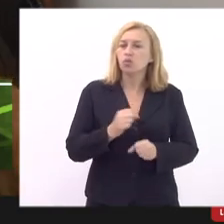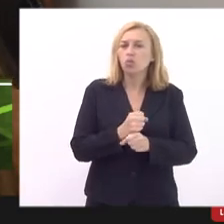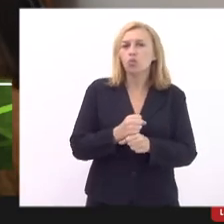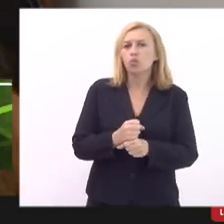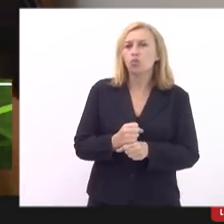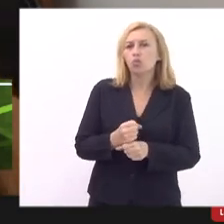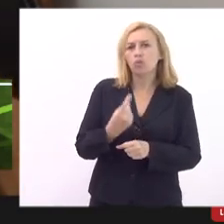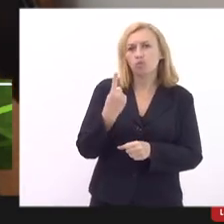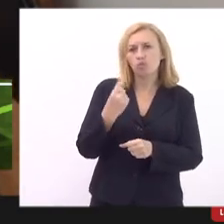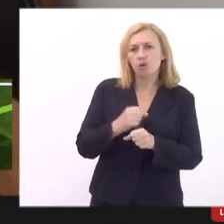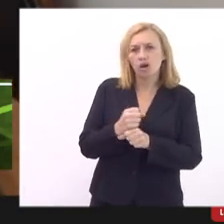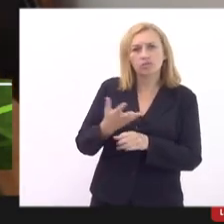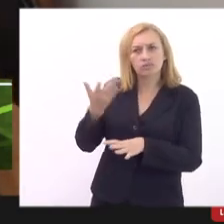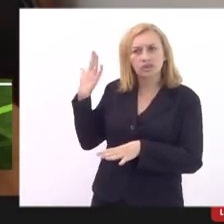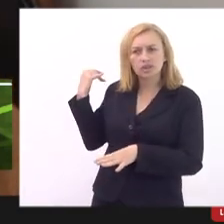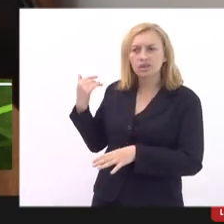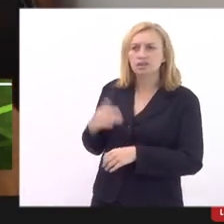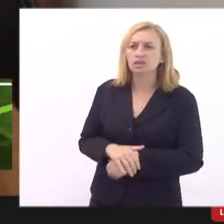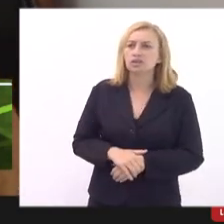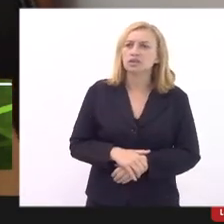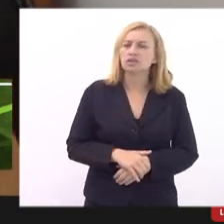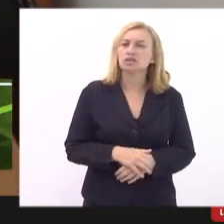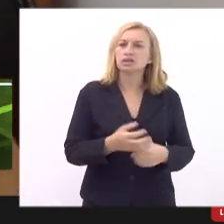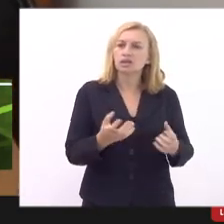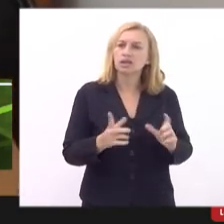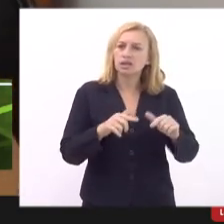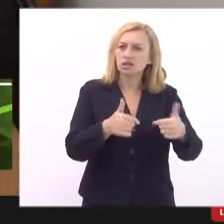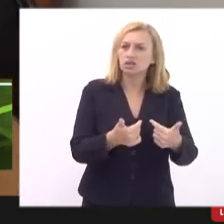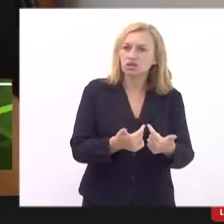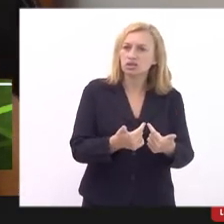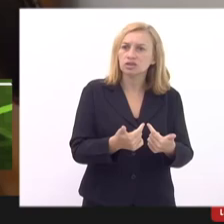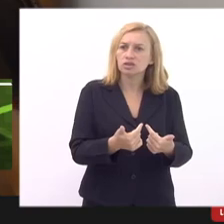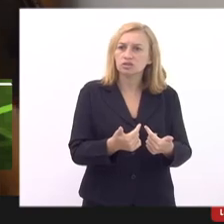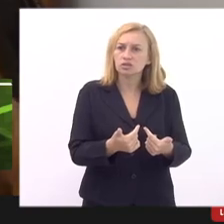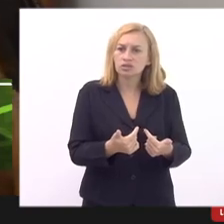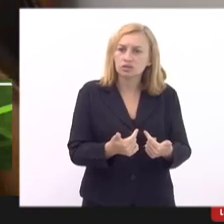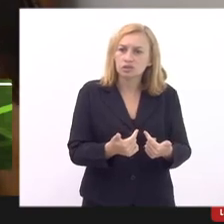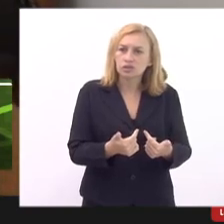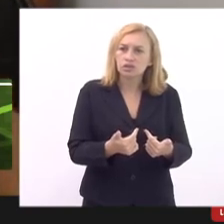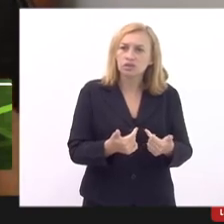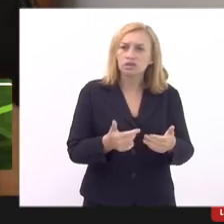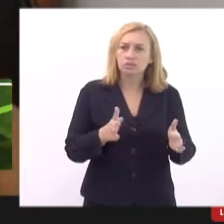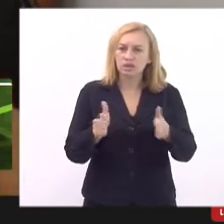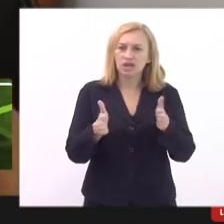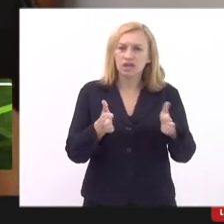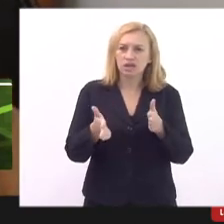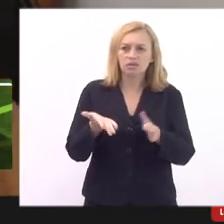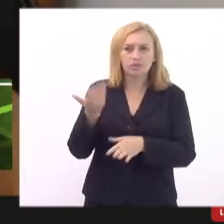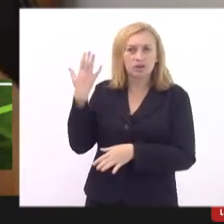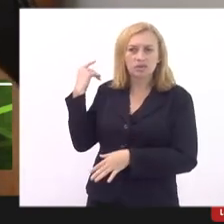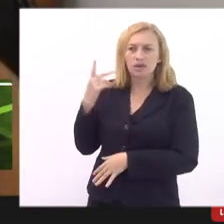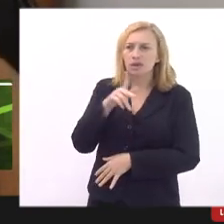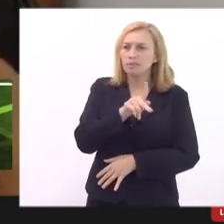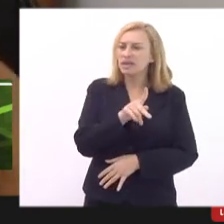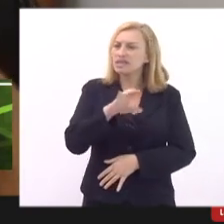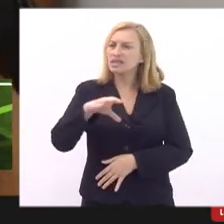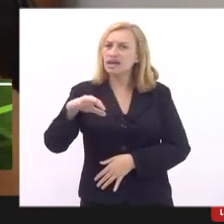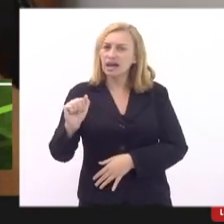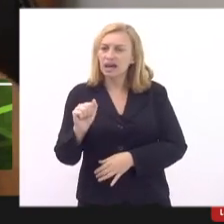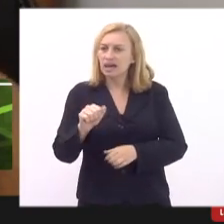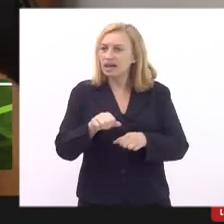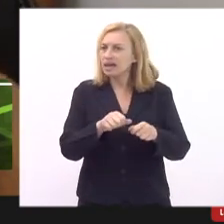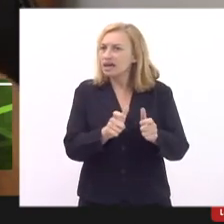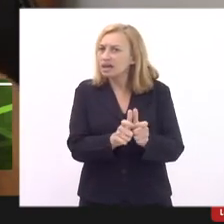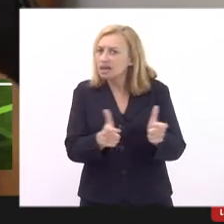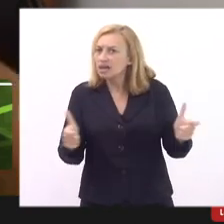atrás se a gente por exemplo aplicar um índice de IPCA a gente está se referindo já ao período que passou lembrando que o IPCA é um índice amplo então